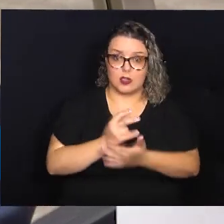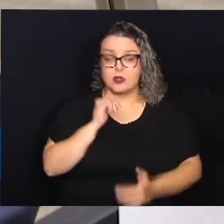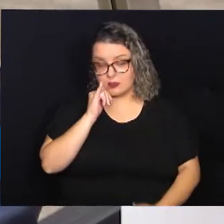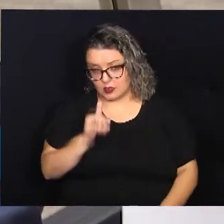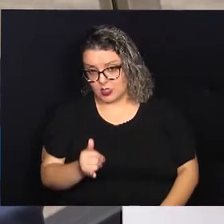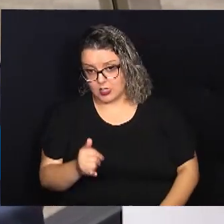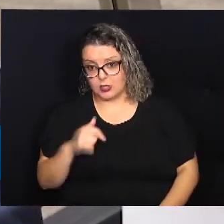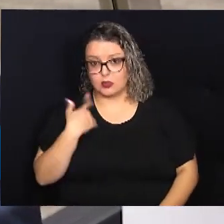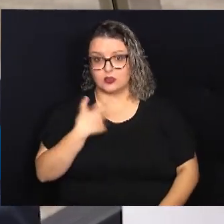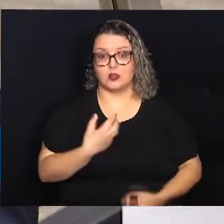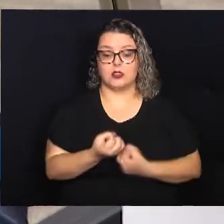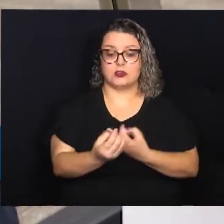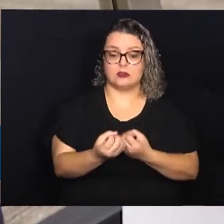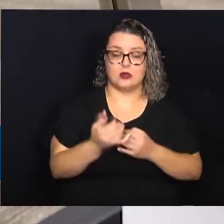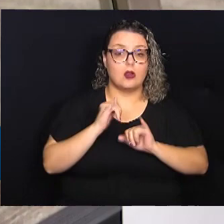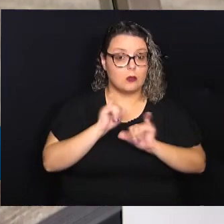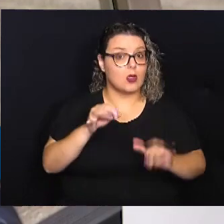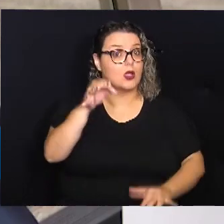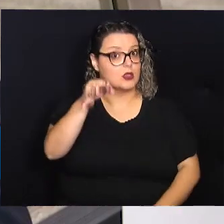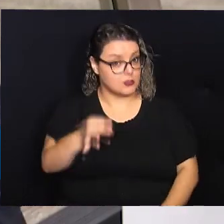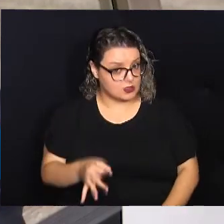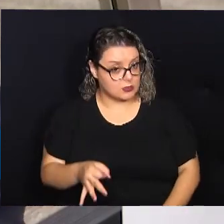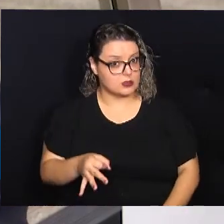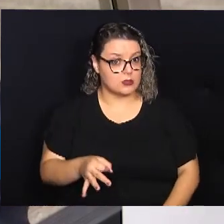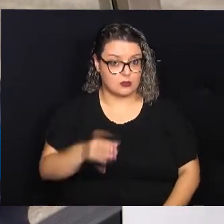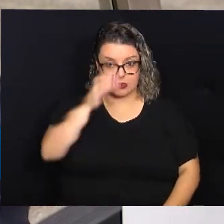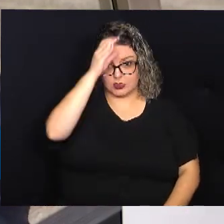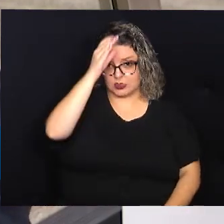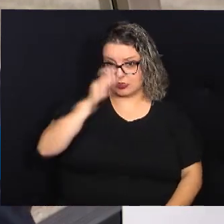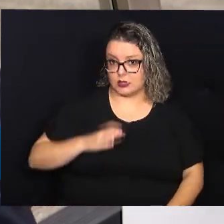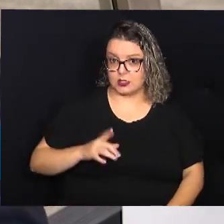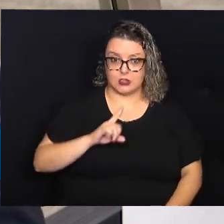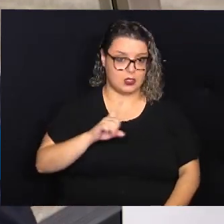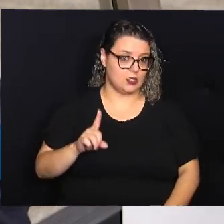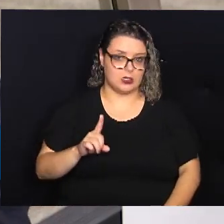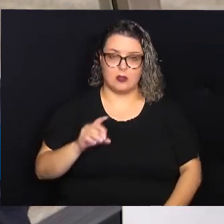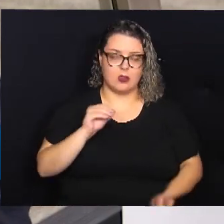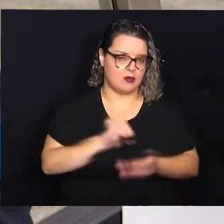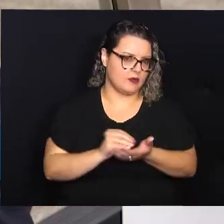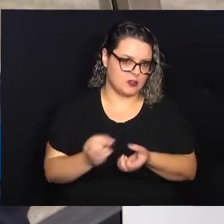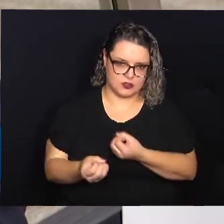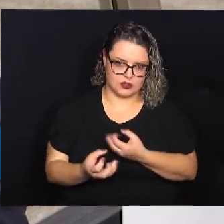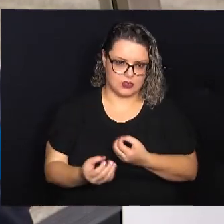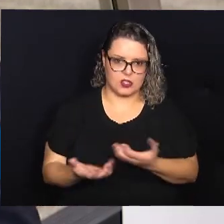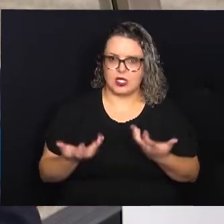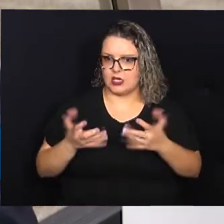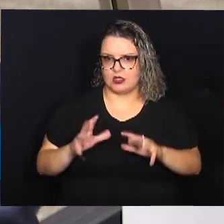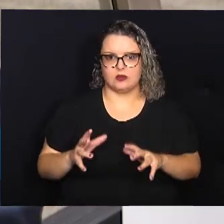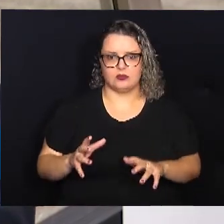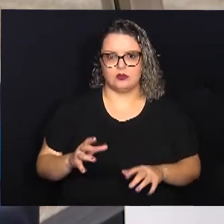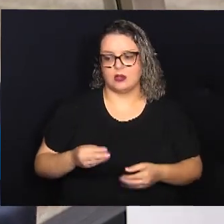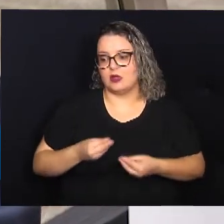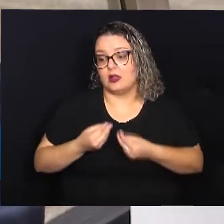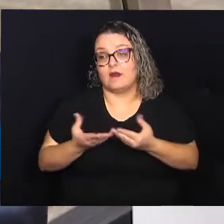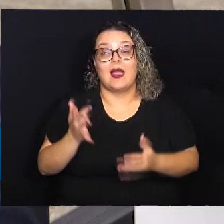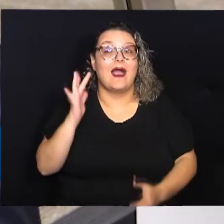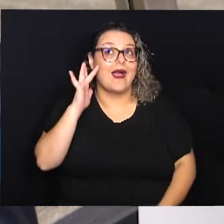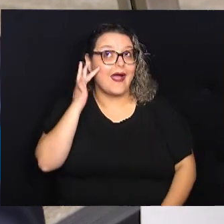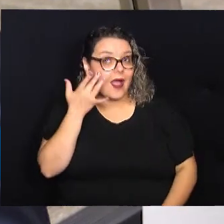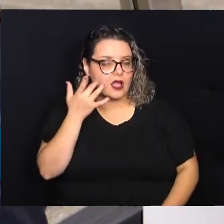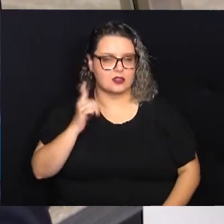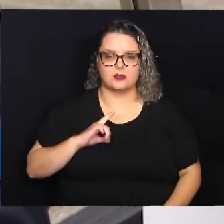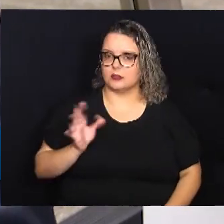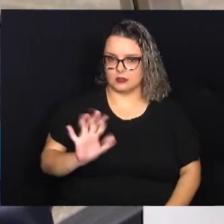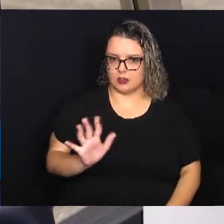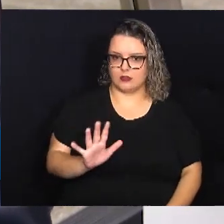eu sempre digo, nós temos que levar a informação correta para o município e não desinformação. E também eu não quero levar o achismo. Ah,